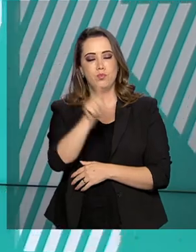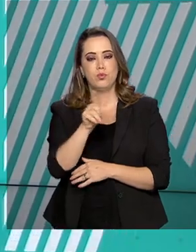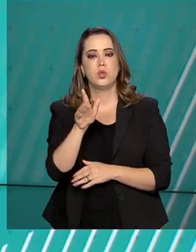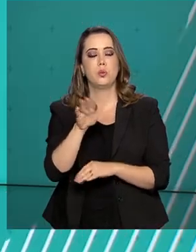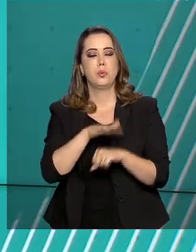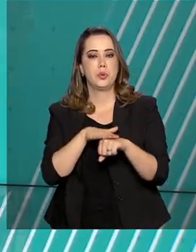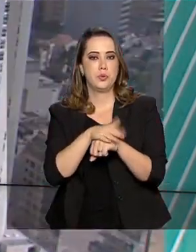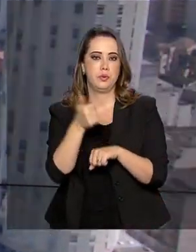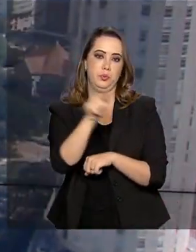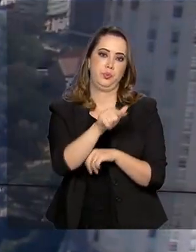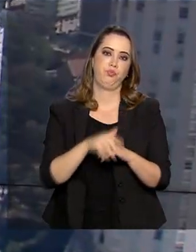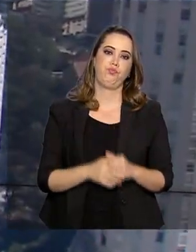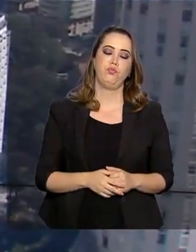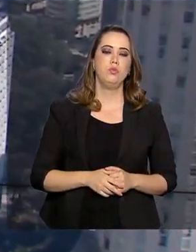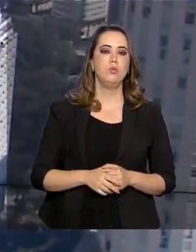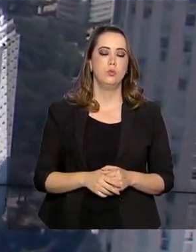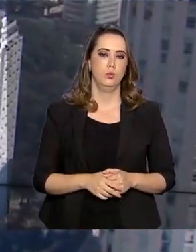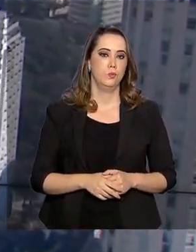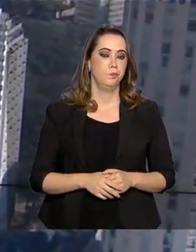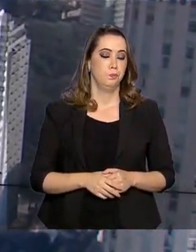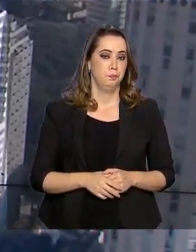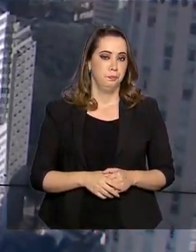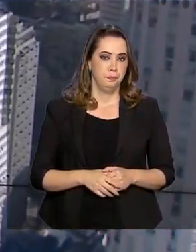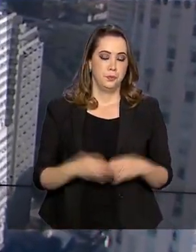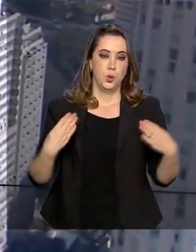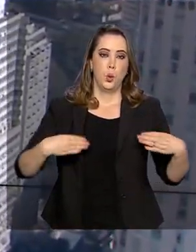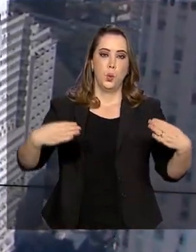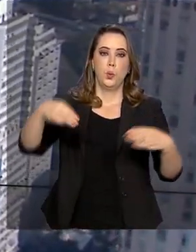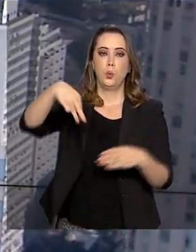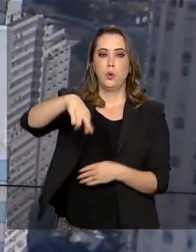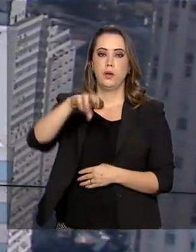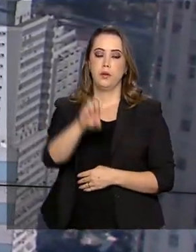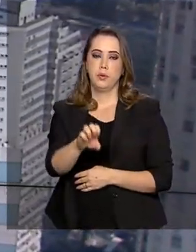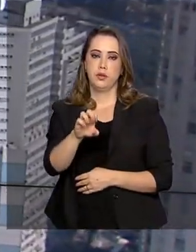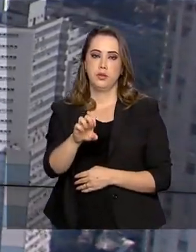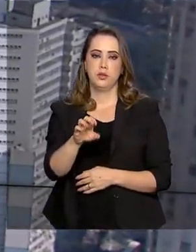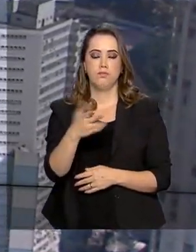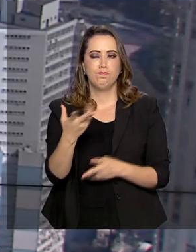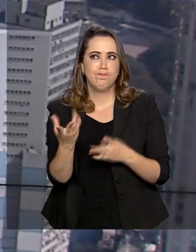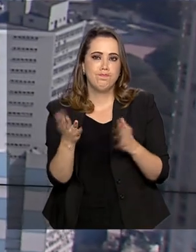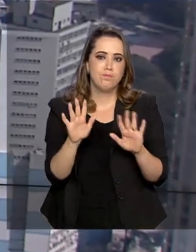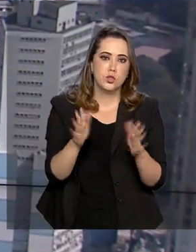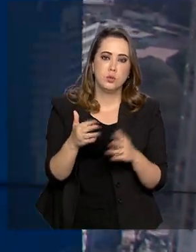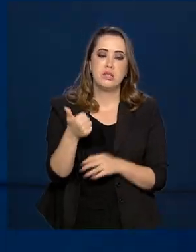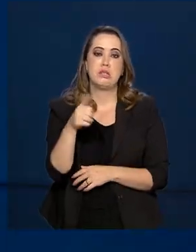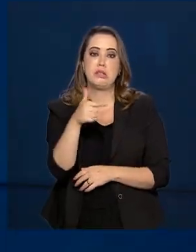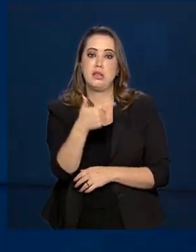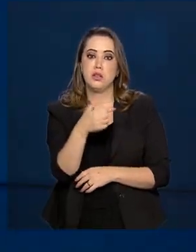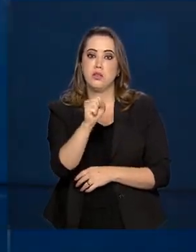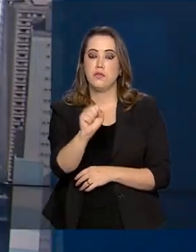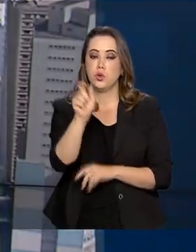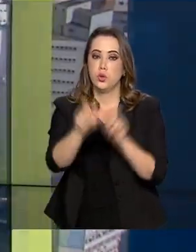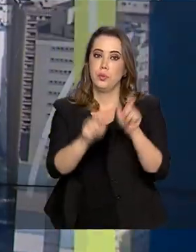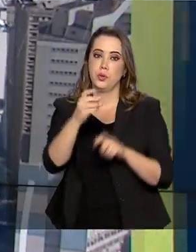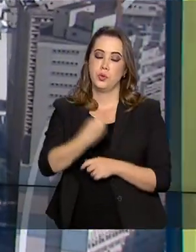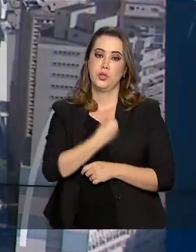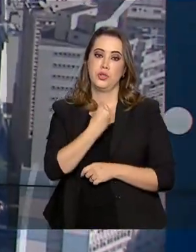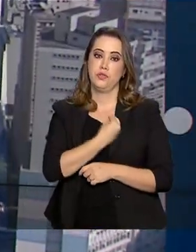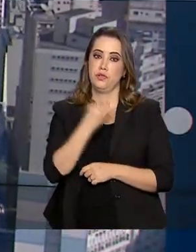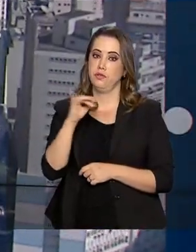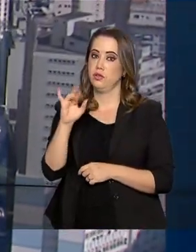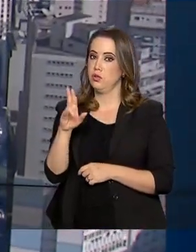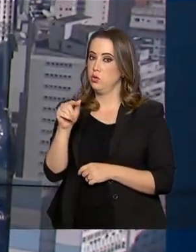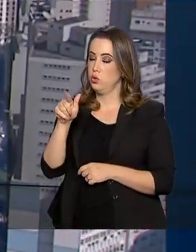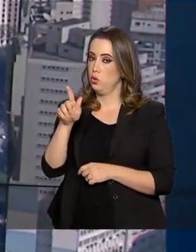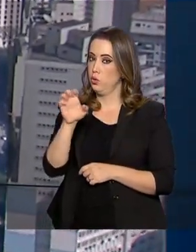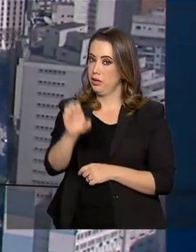O Ministério das Relações Exteriores estima que cerca de 128 brasileiros vivam no Iraque e 151 no Irã.